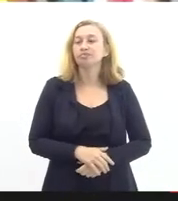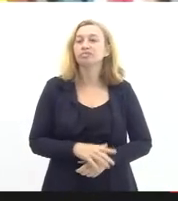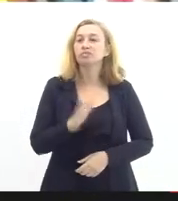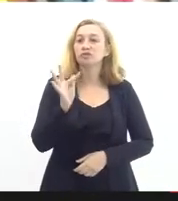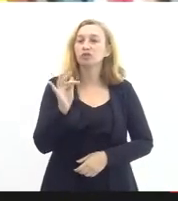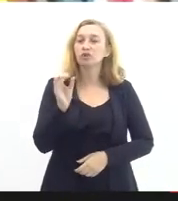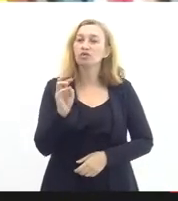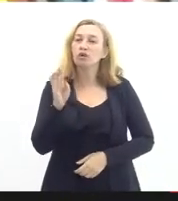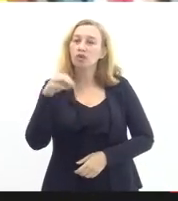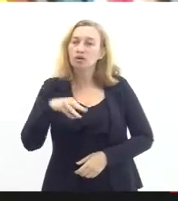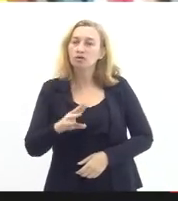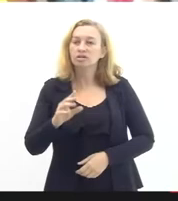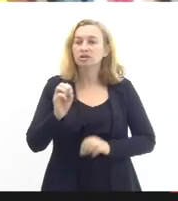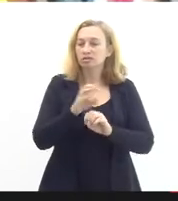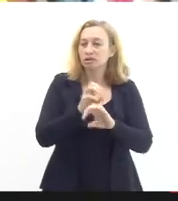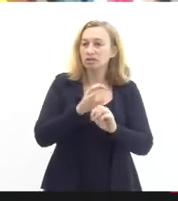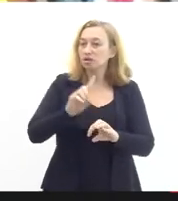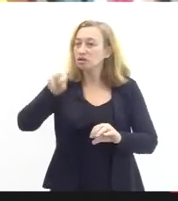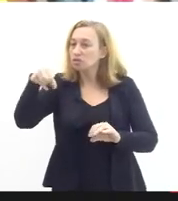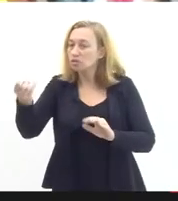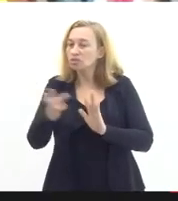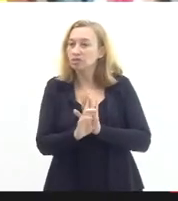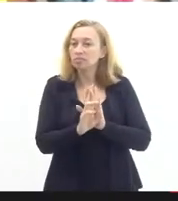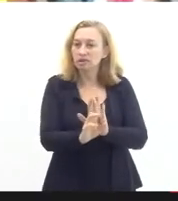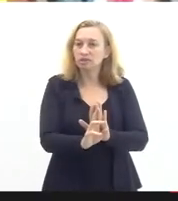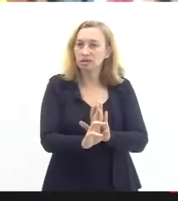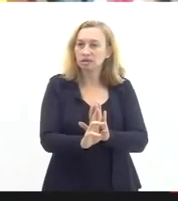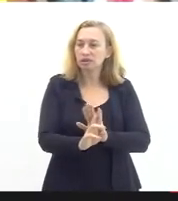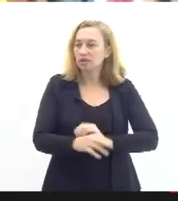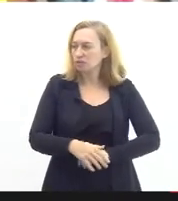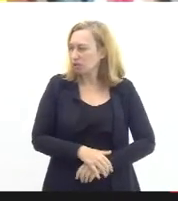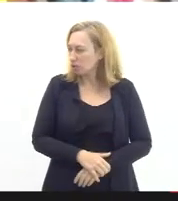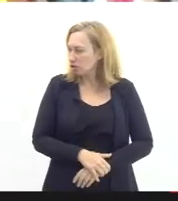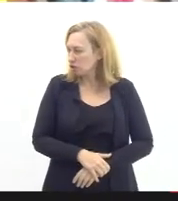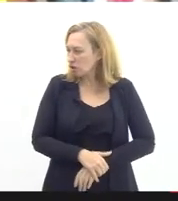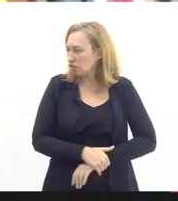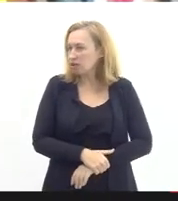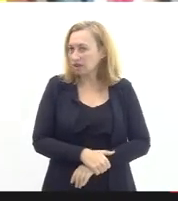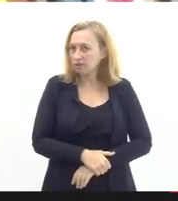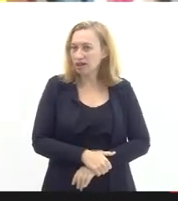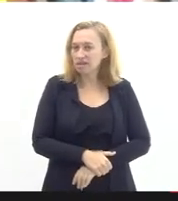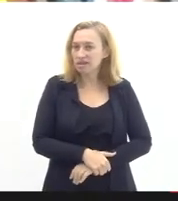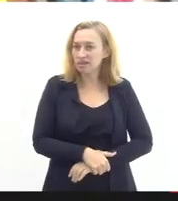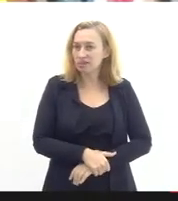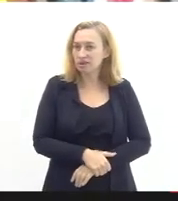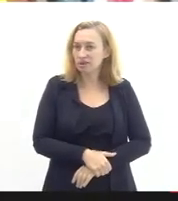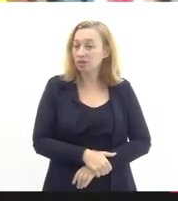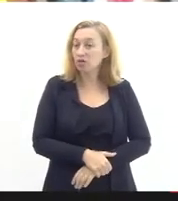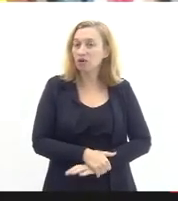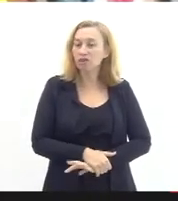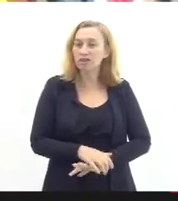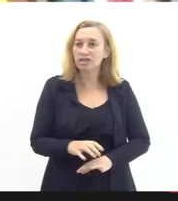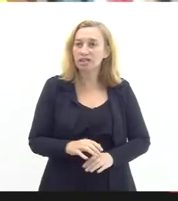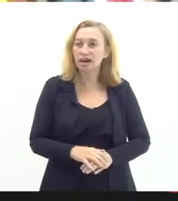educação e todas as outras representações as representações estudantis também para que juntos possamos